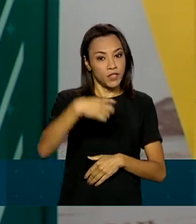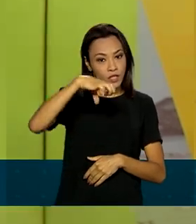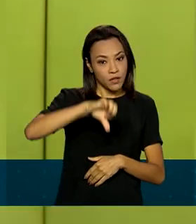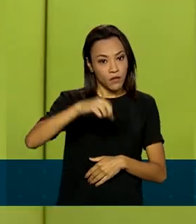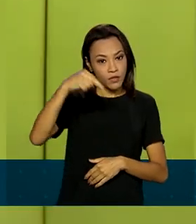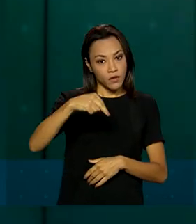3 de dezembro.